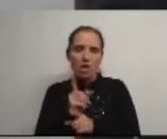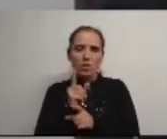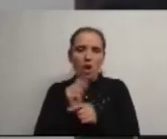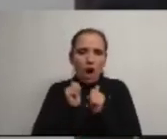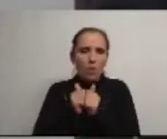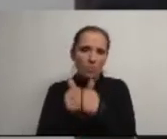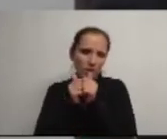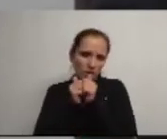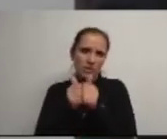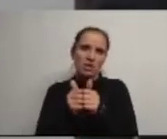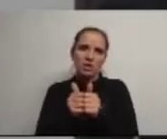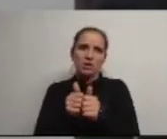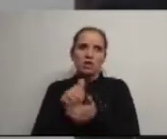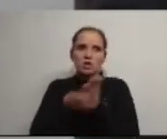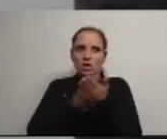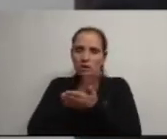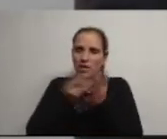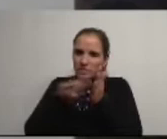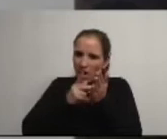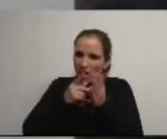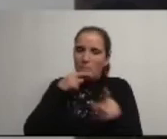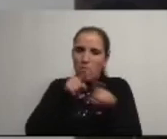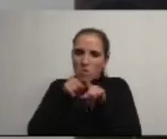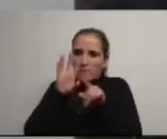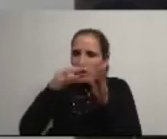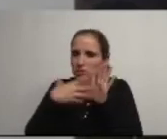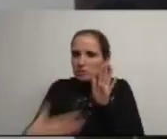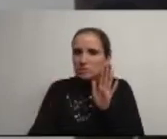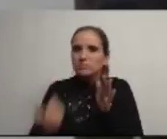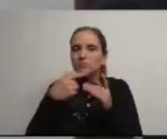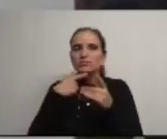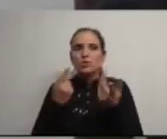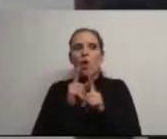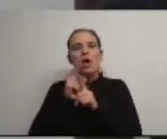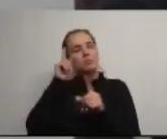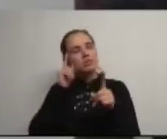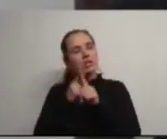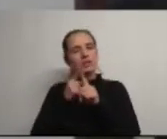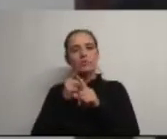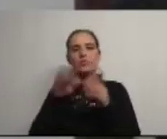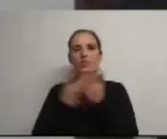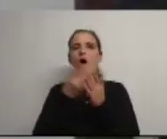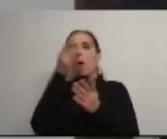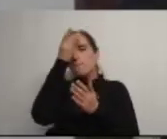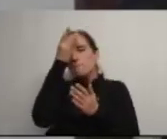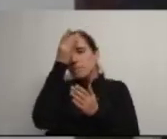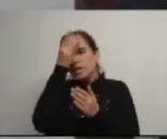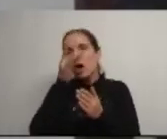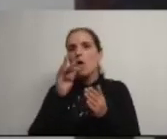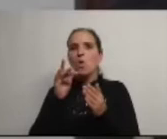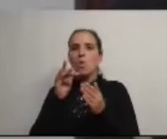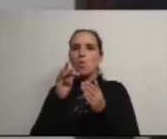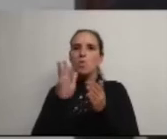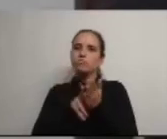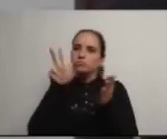acompanhamento se não dos assuntos técnico e politicamente mais complexos no mínimo para produzirem opinião que dignifica a decisão final